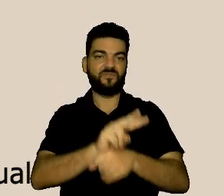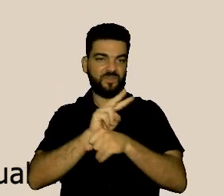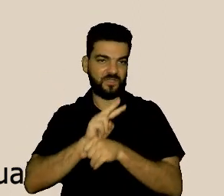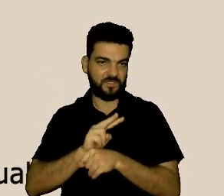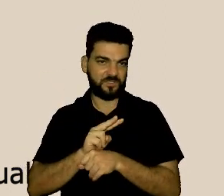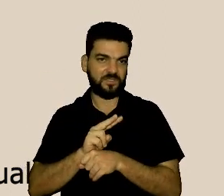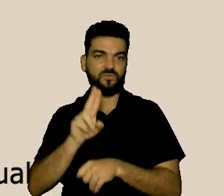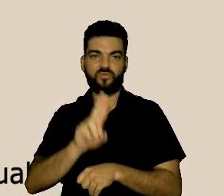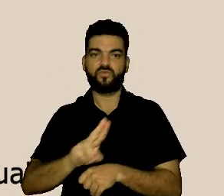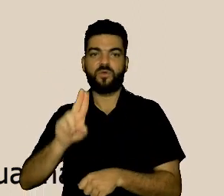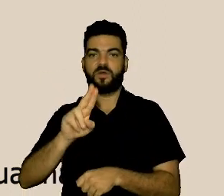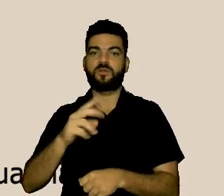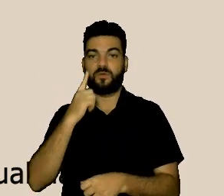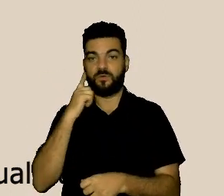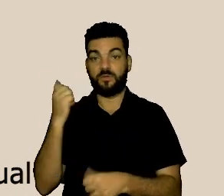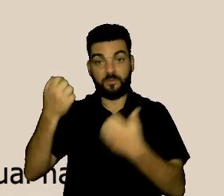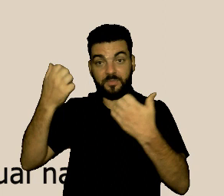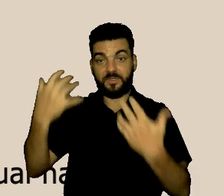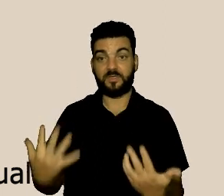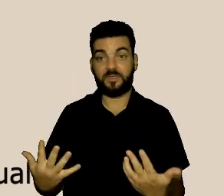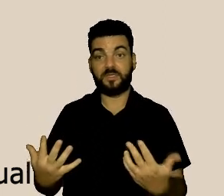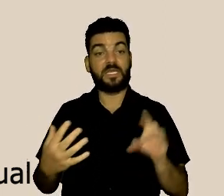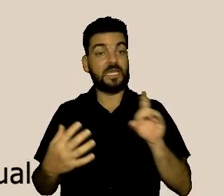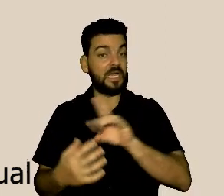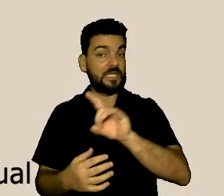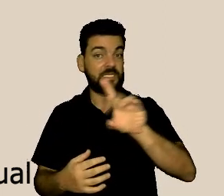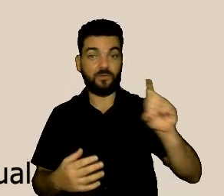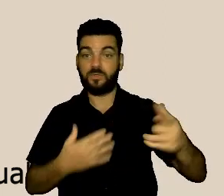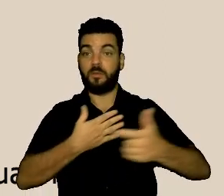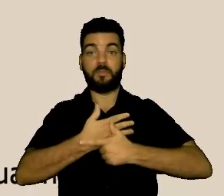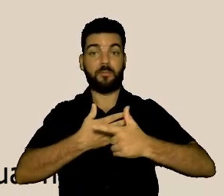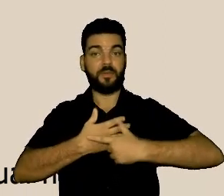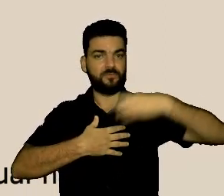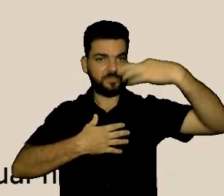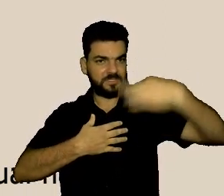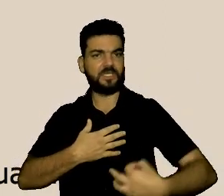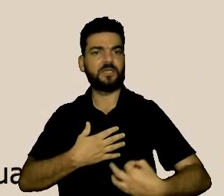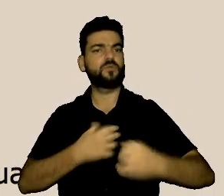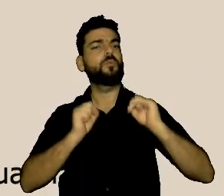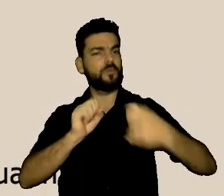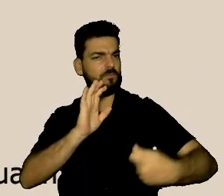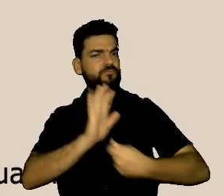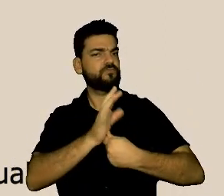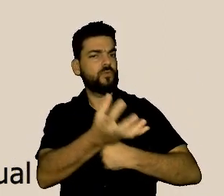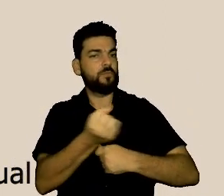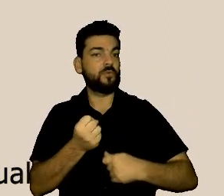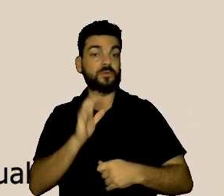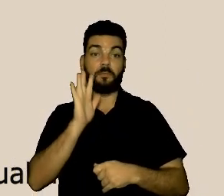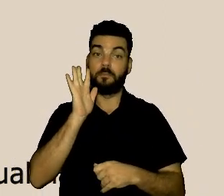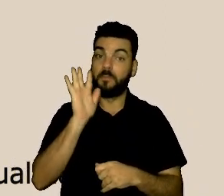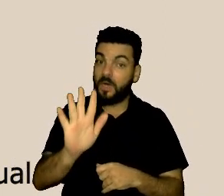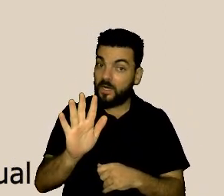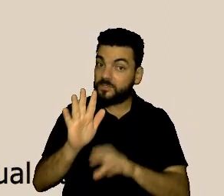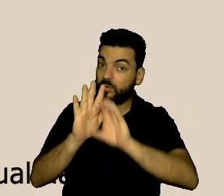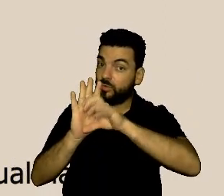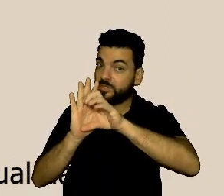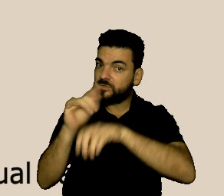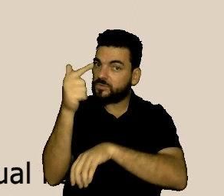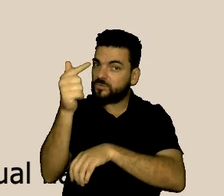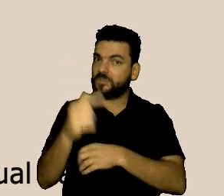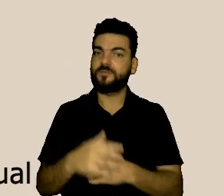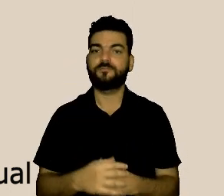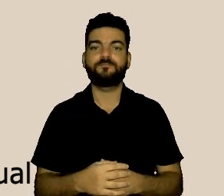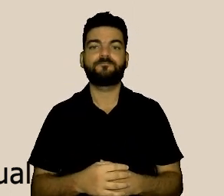de receber denúncias, mas não a conceitua. Essa conceituação vem na regulamentação federal, pelo